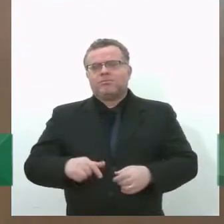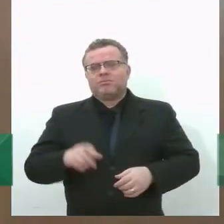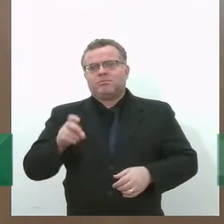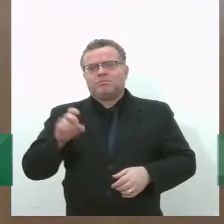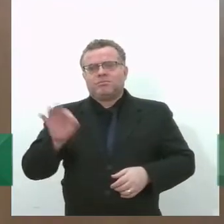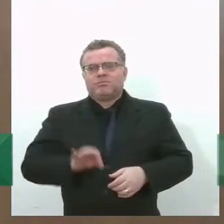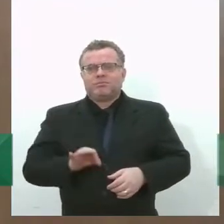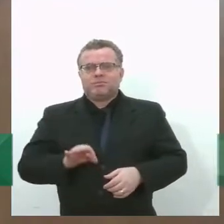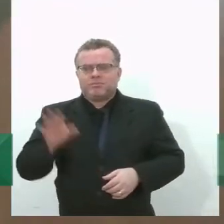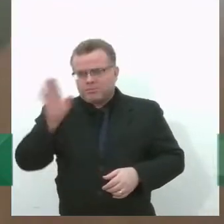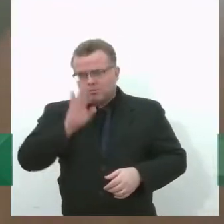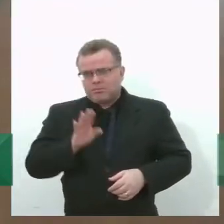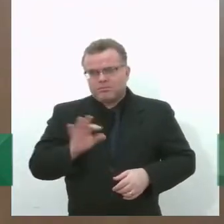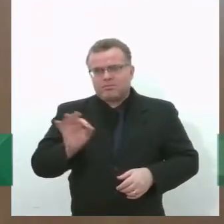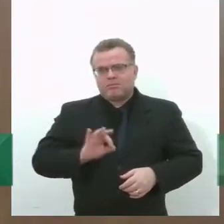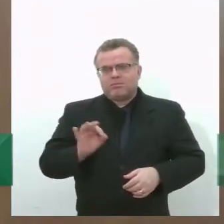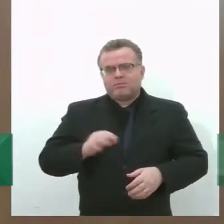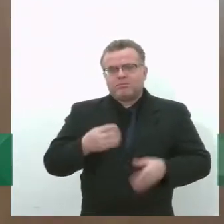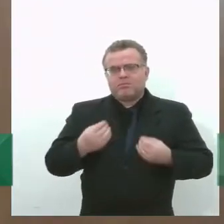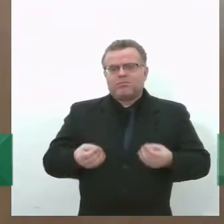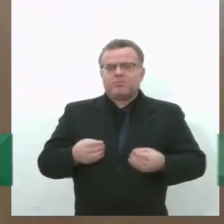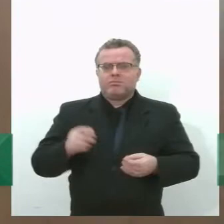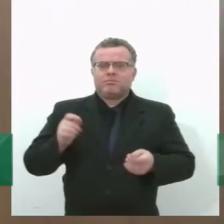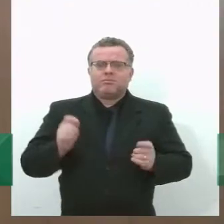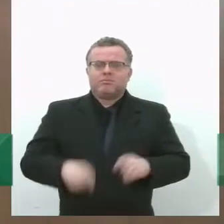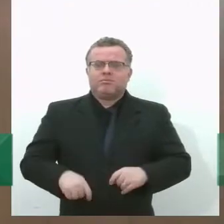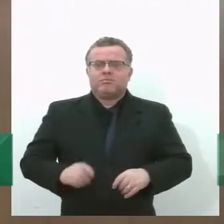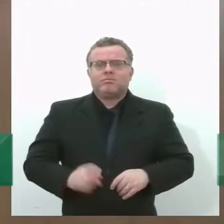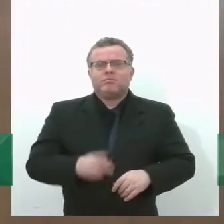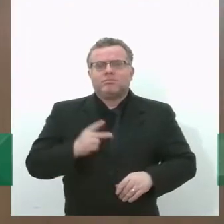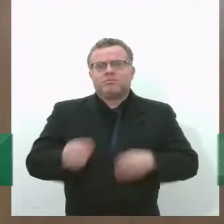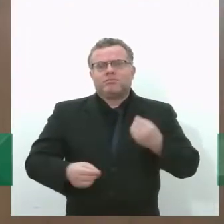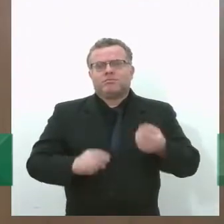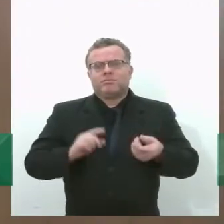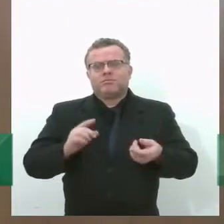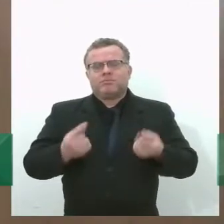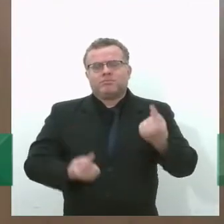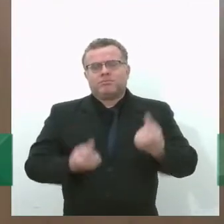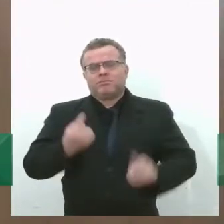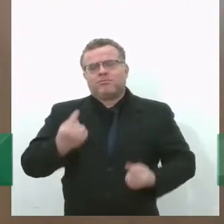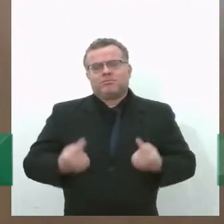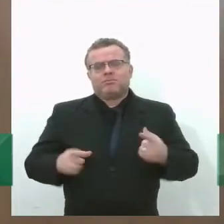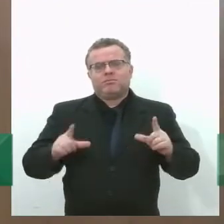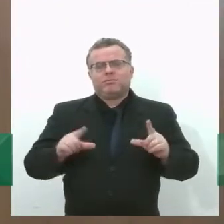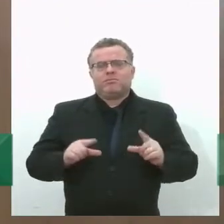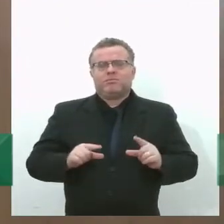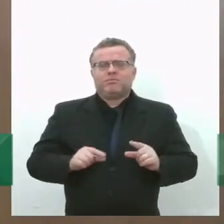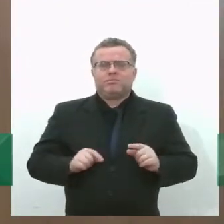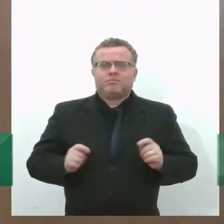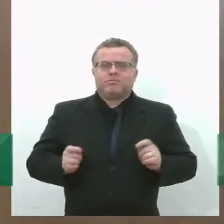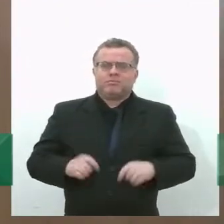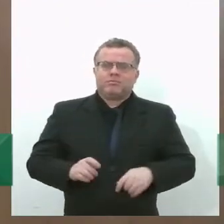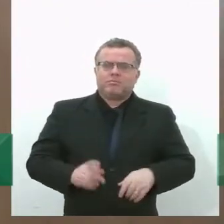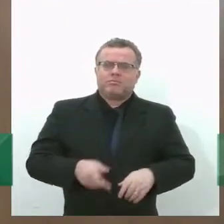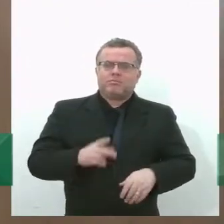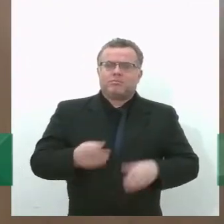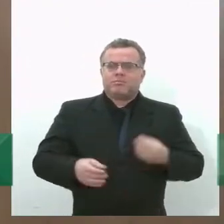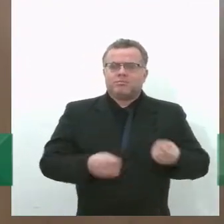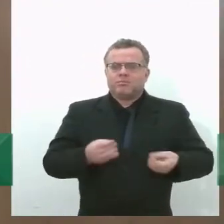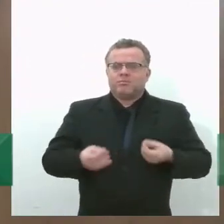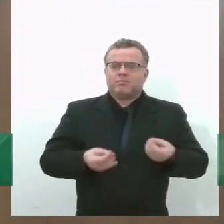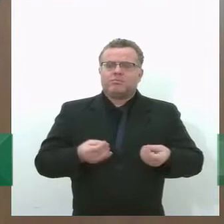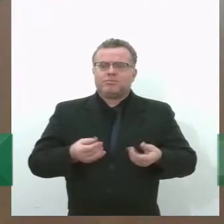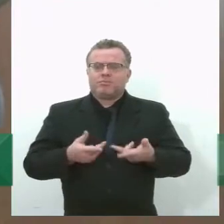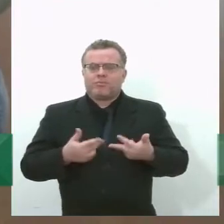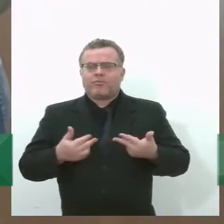vão poder gerar energia de forma alternativa, com um percentual tão pequeno de resíduos